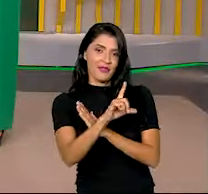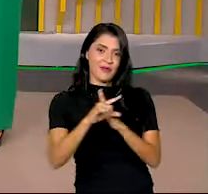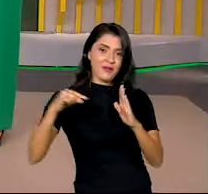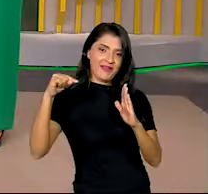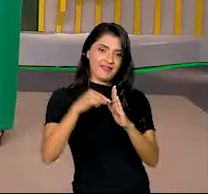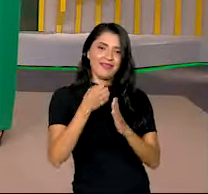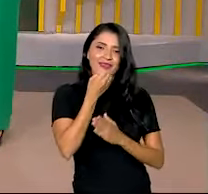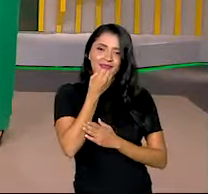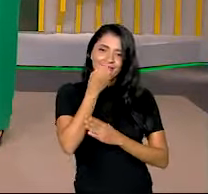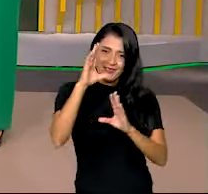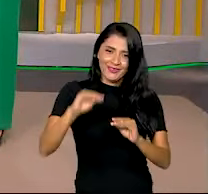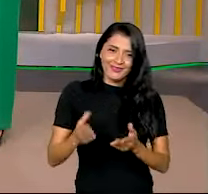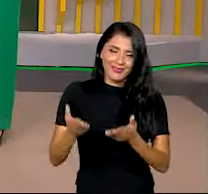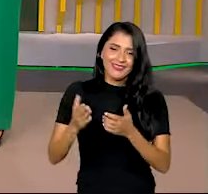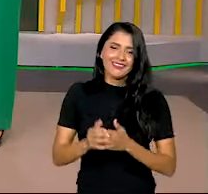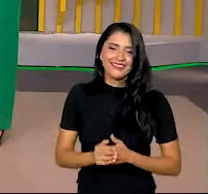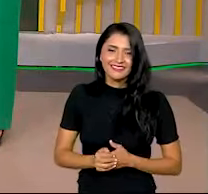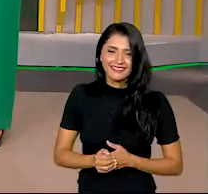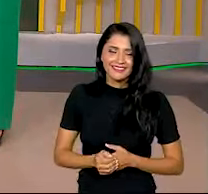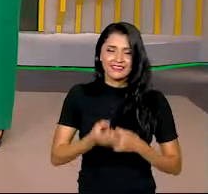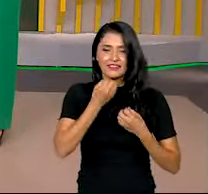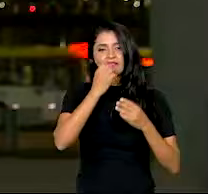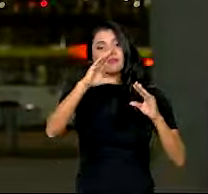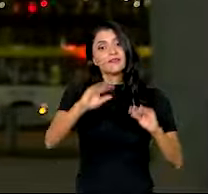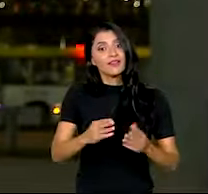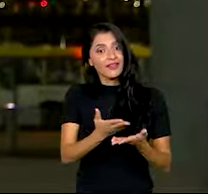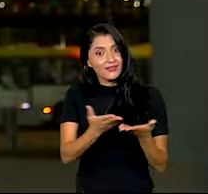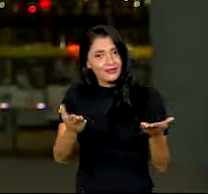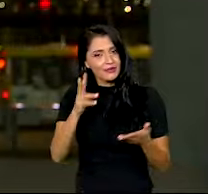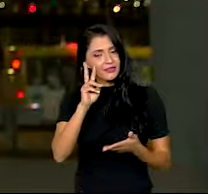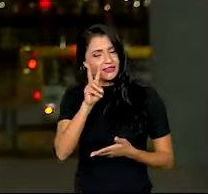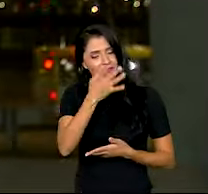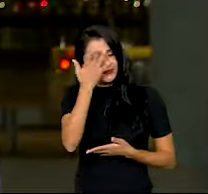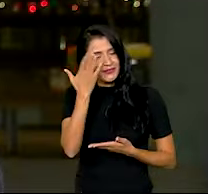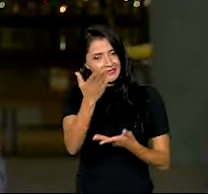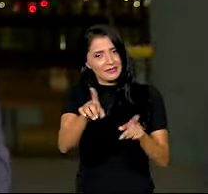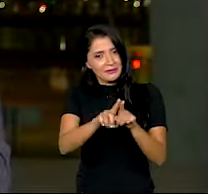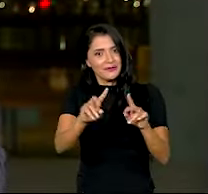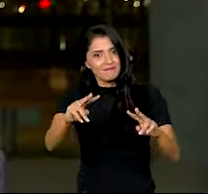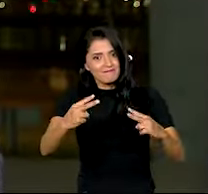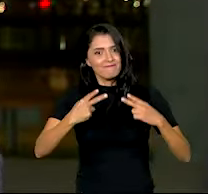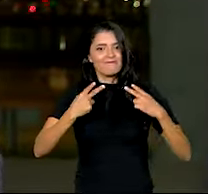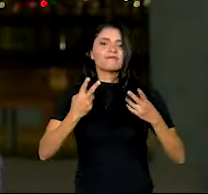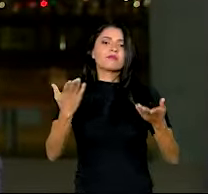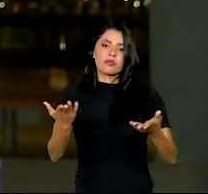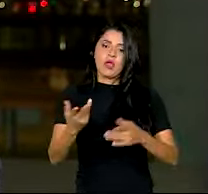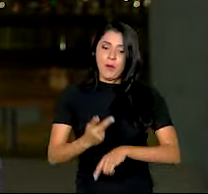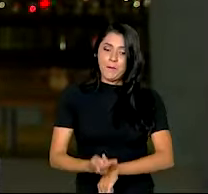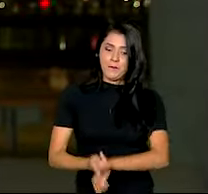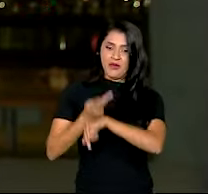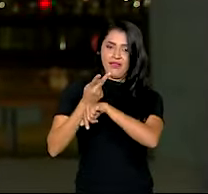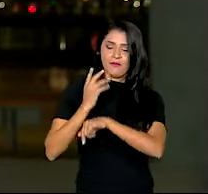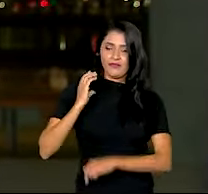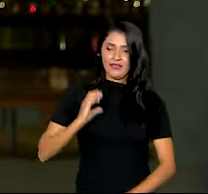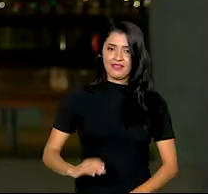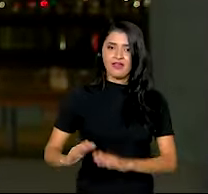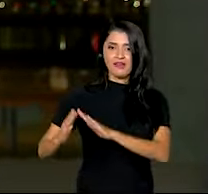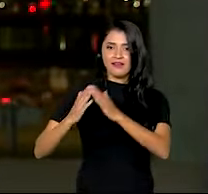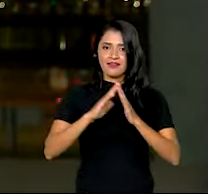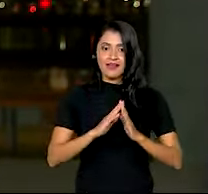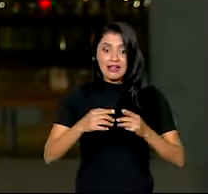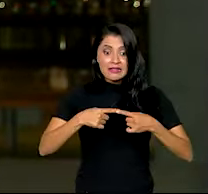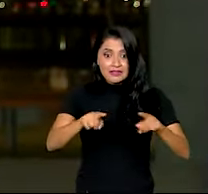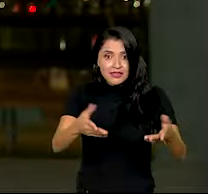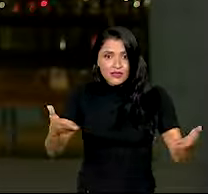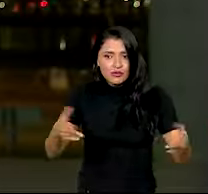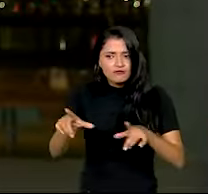Planalto. Boa noite, Pablo. Boa noite, Ana, Roberto e a você que nos assiste. O Prêmio Cidadania na Periferia, lançado hoje pelo governo federal,